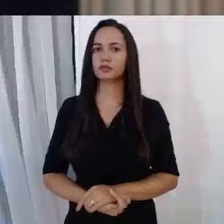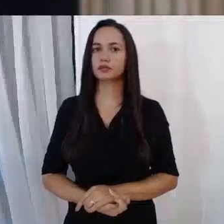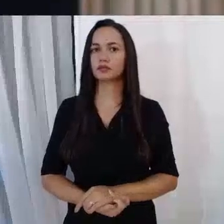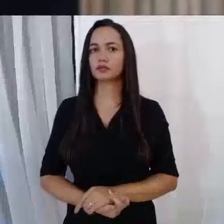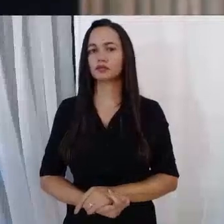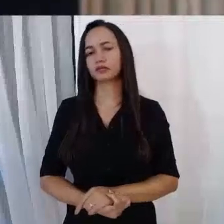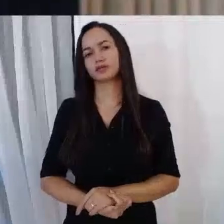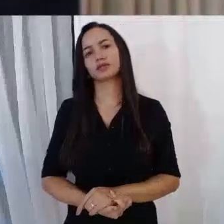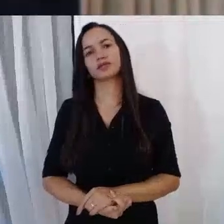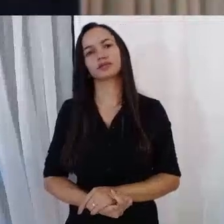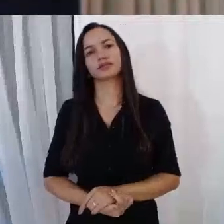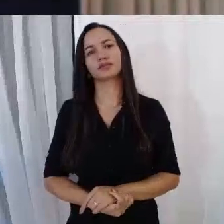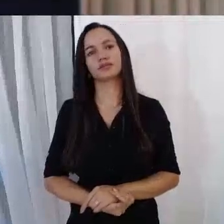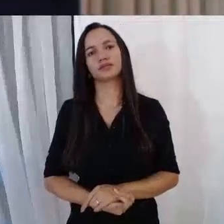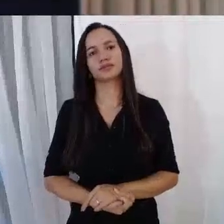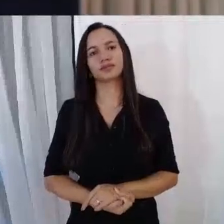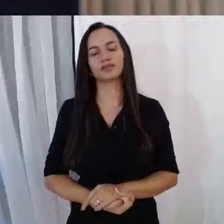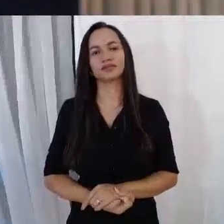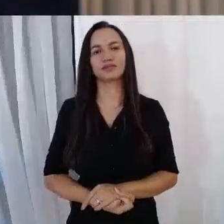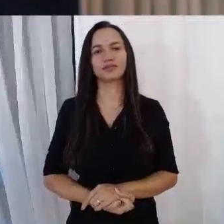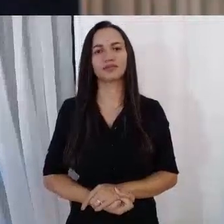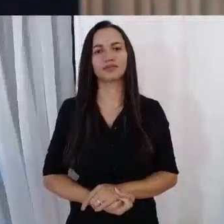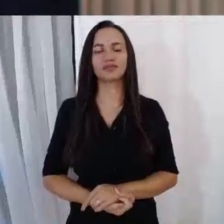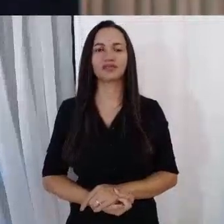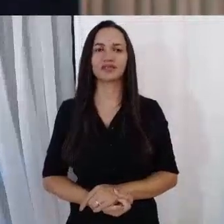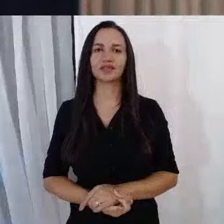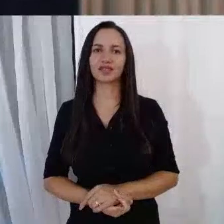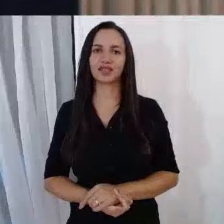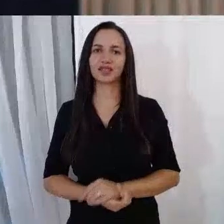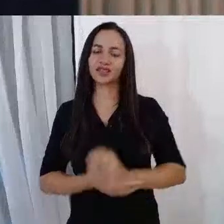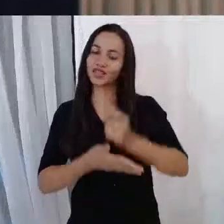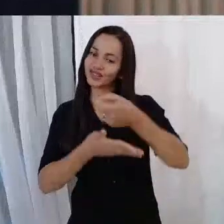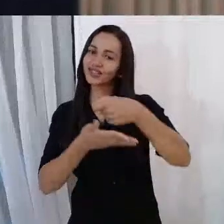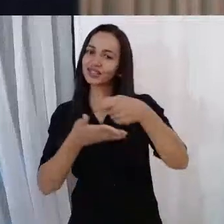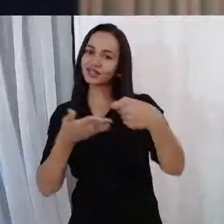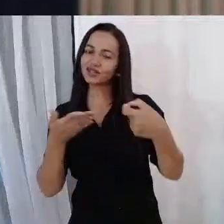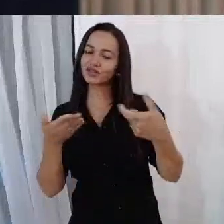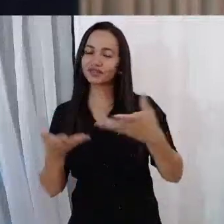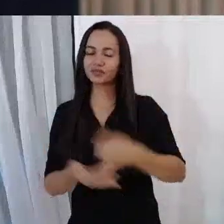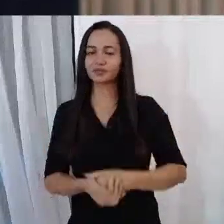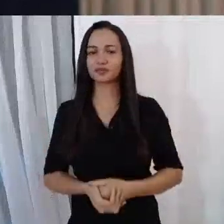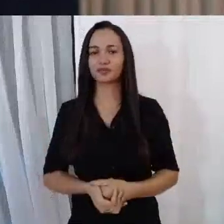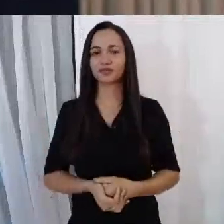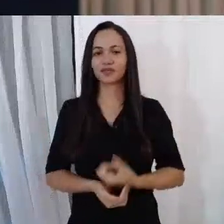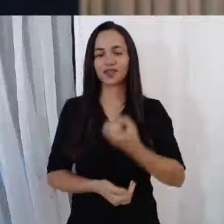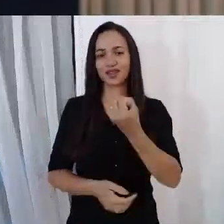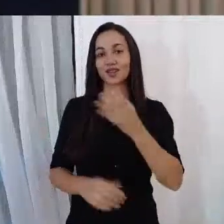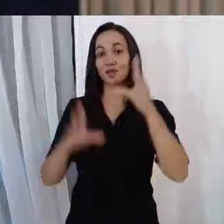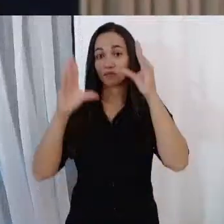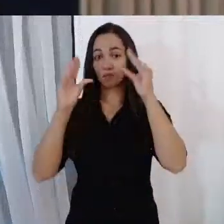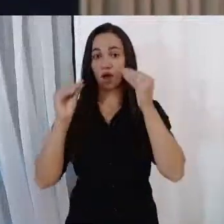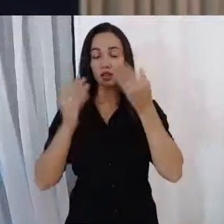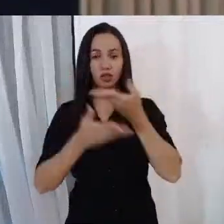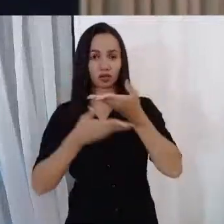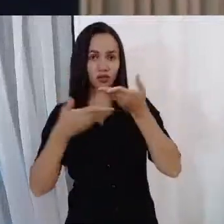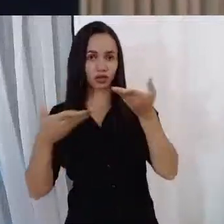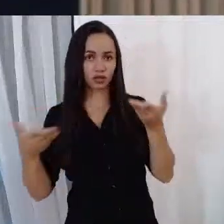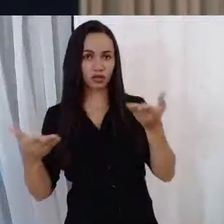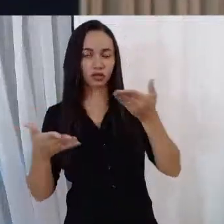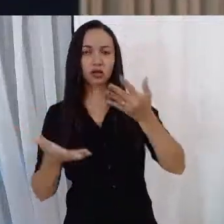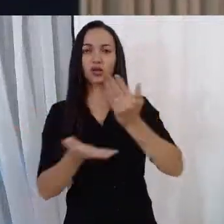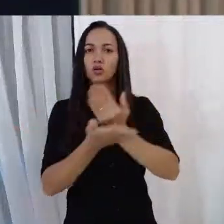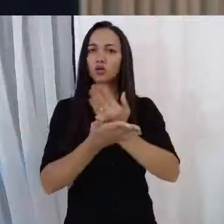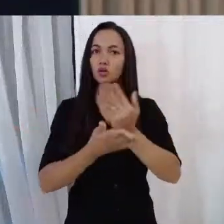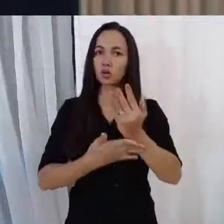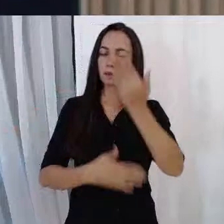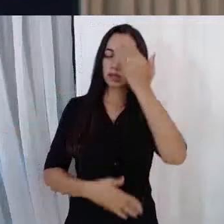Eu escrevi aqui que eu sou péssima o microfone. Primeiramente, boa noite a todos. Quero começar agradecendo ao